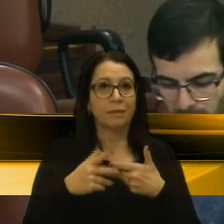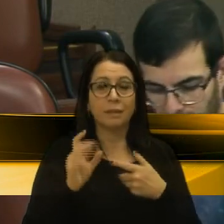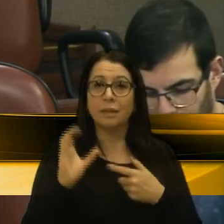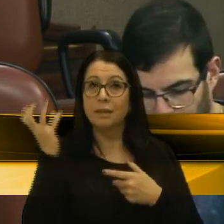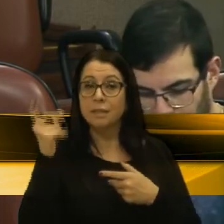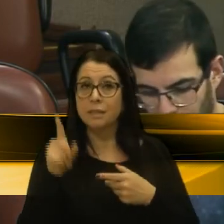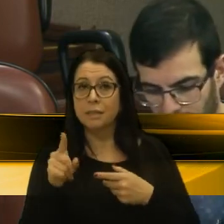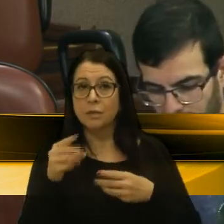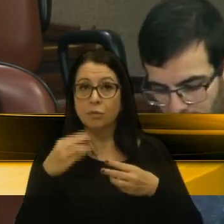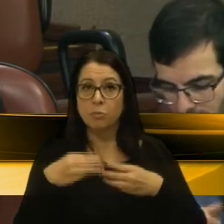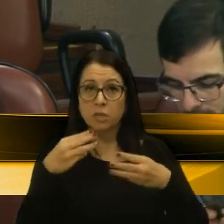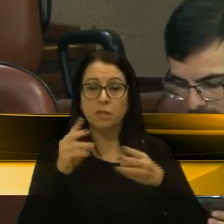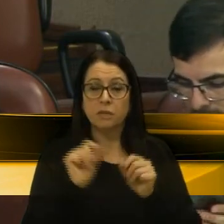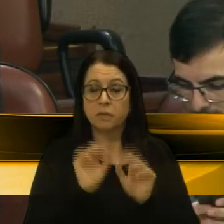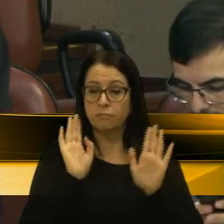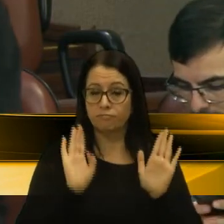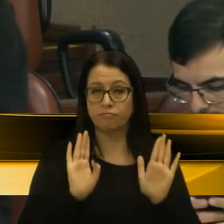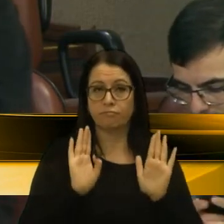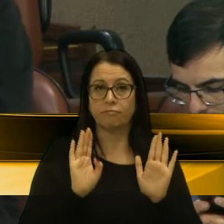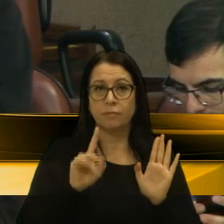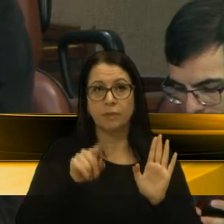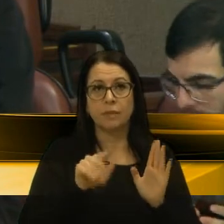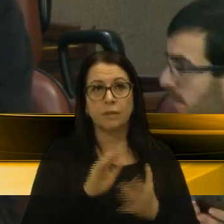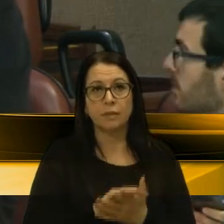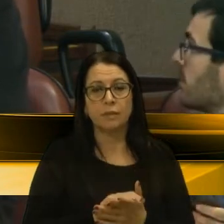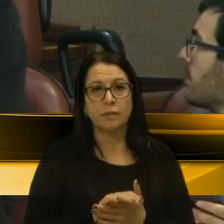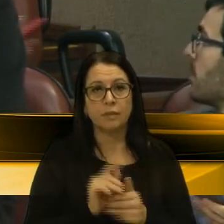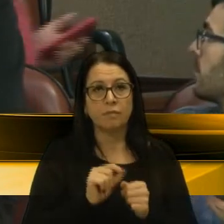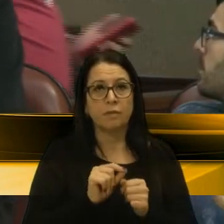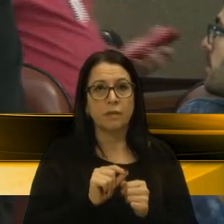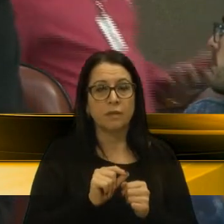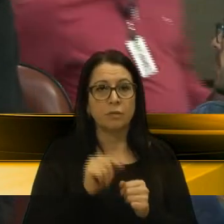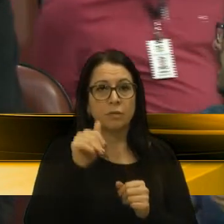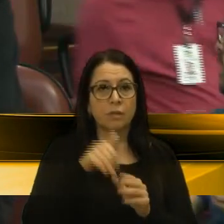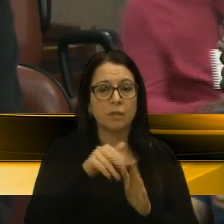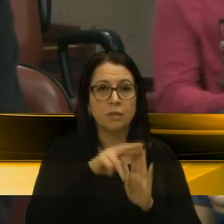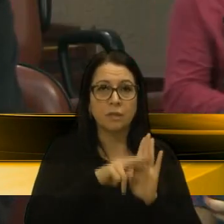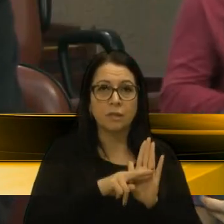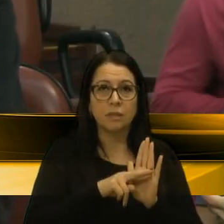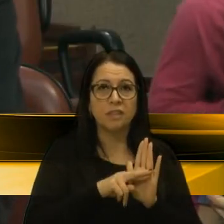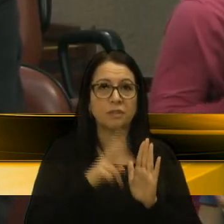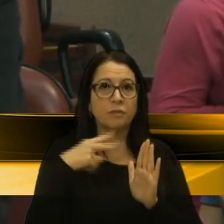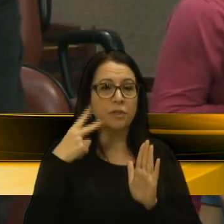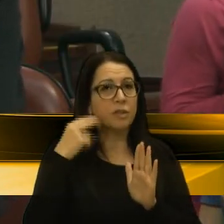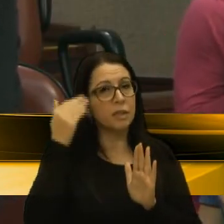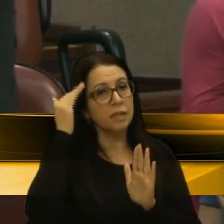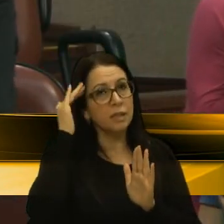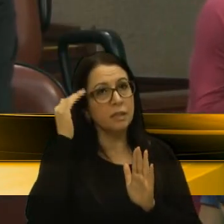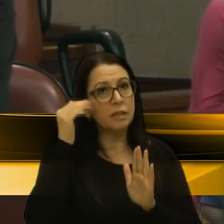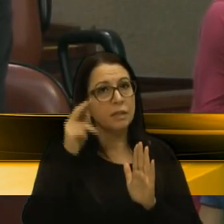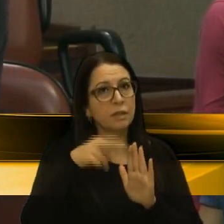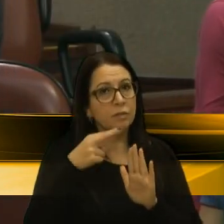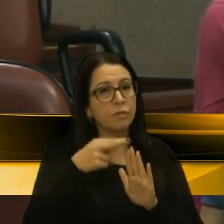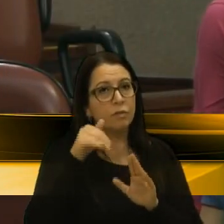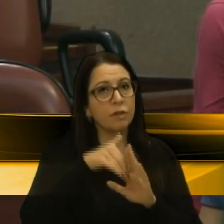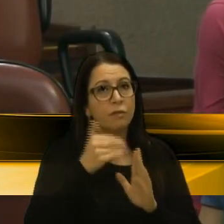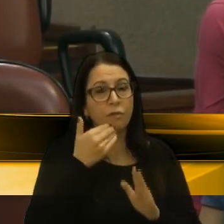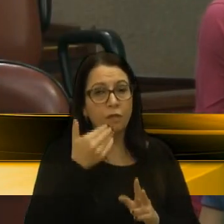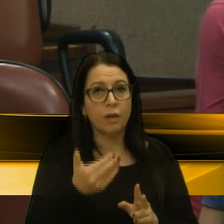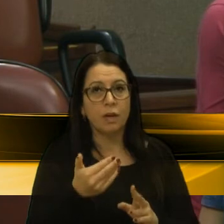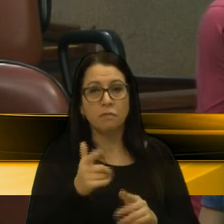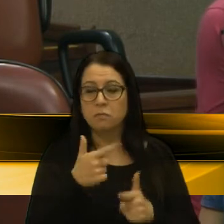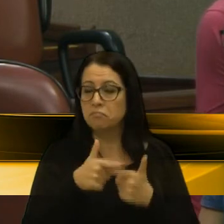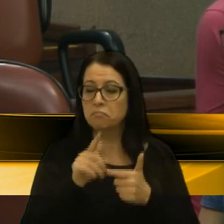que o Ministério tomar. Então, nesse sentido, faço essa observação. Se os vereadores entendem manter o requerimento, votarei favorável, sem problema